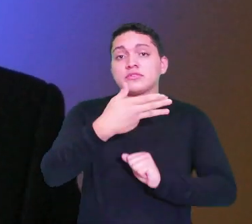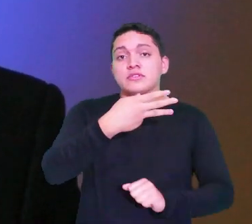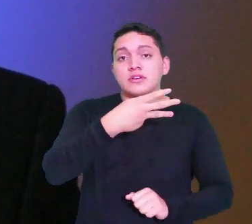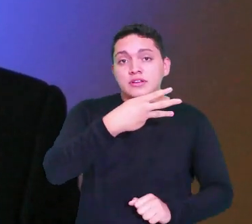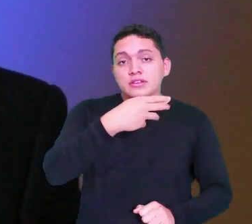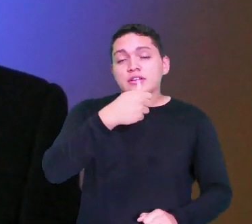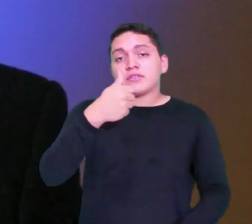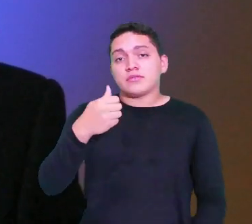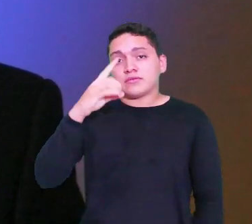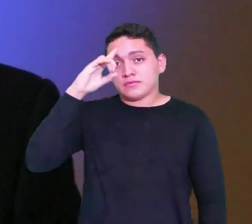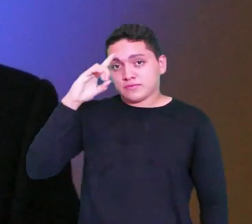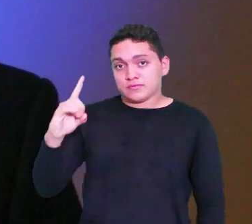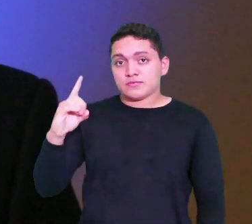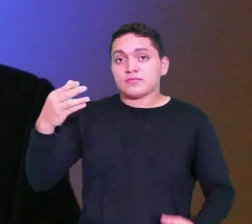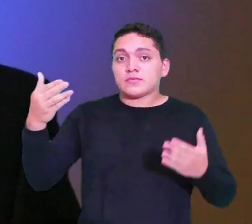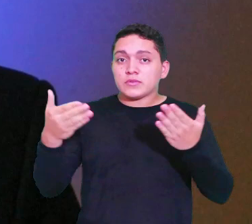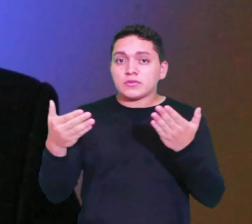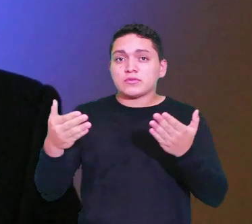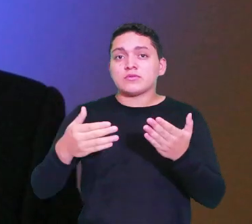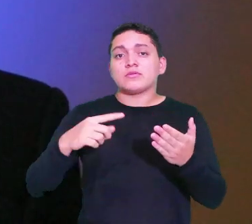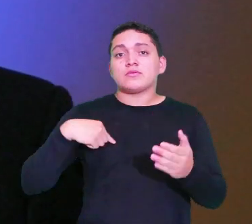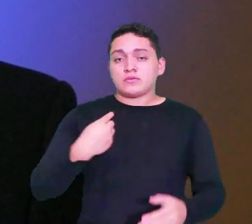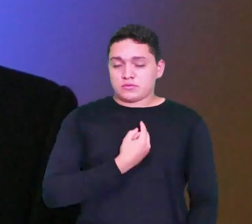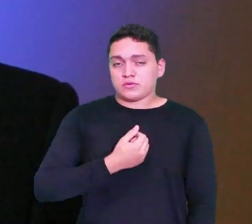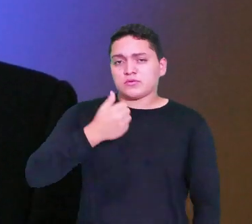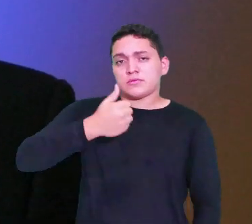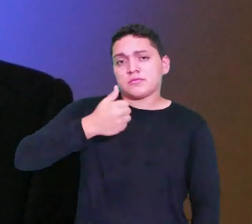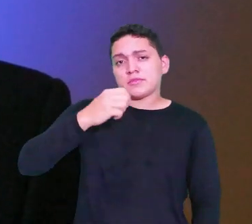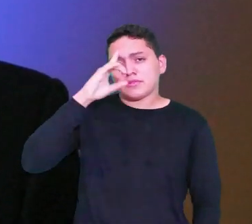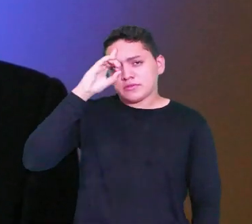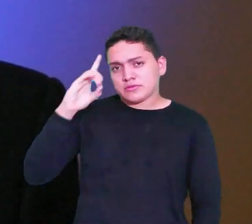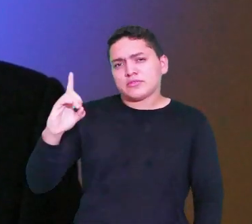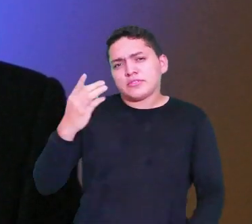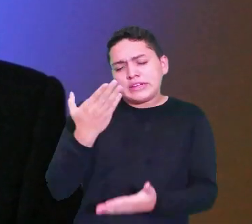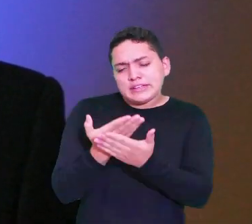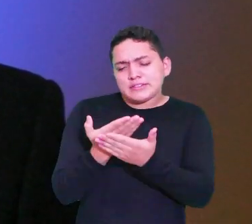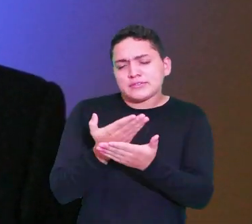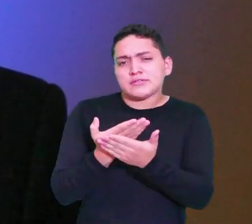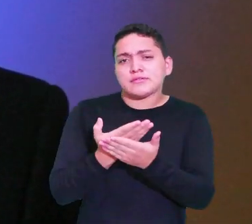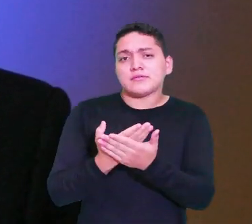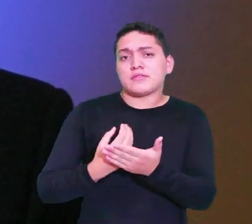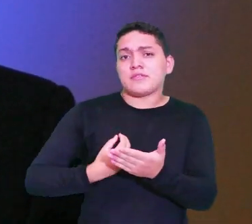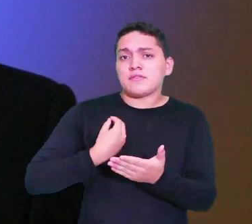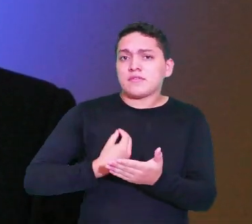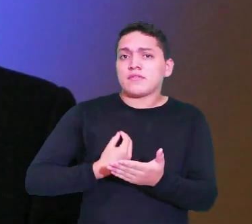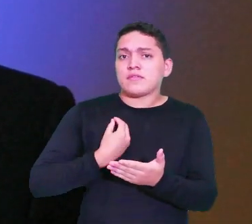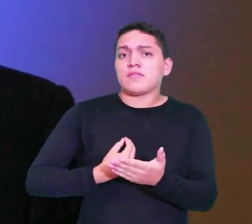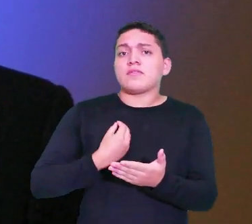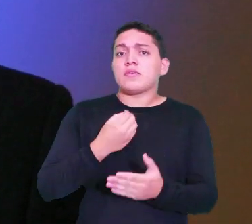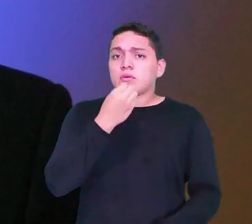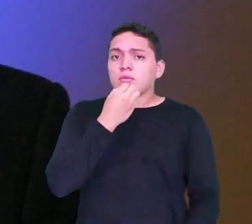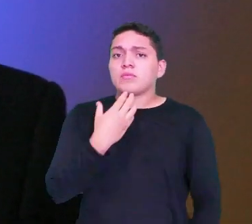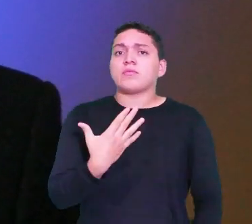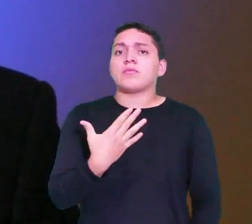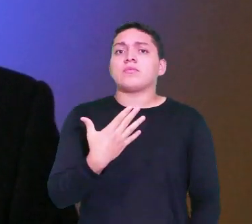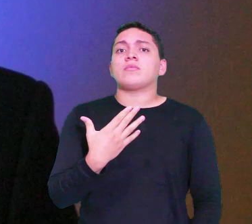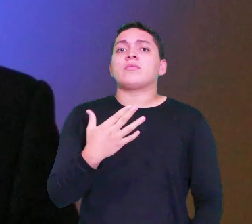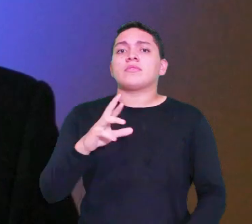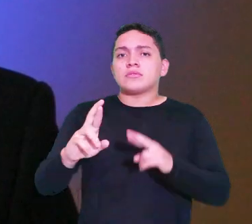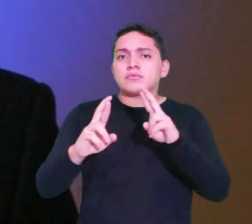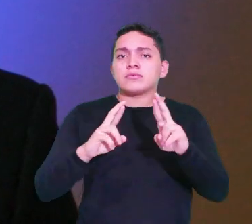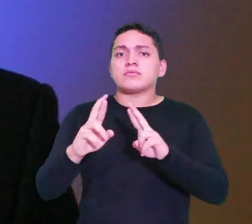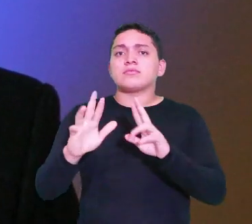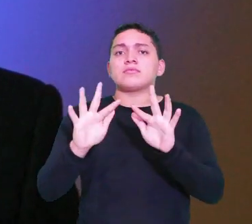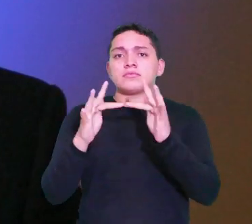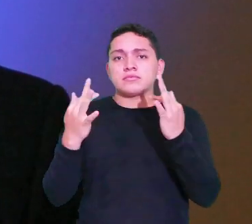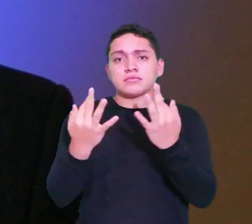dias. Hoje, no nosso primeiro dia, vamos estudar Viver o Doce Sabor da Família